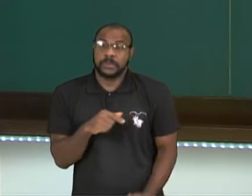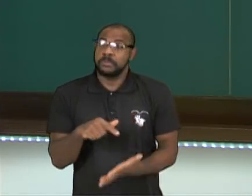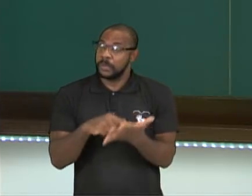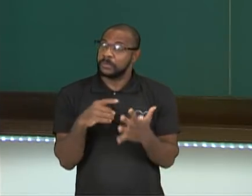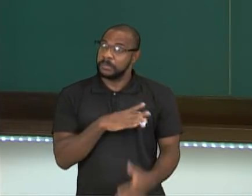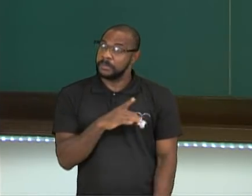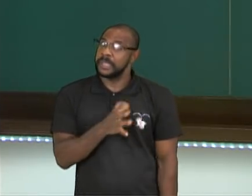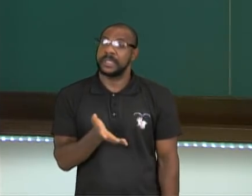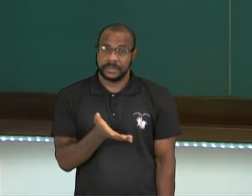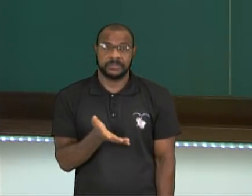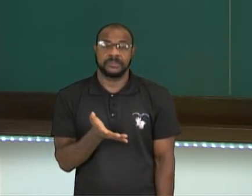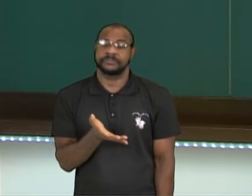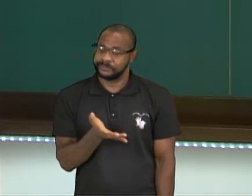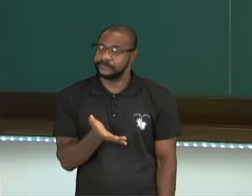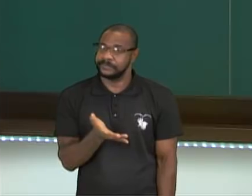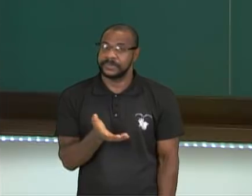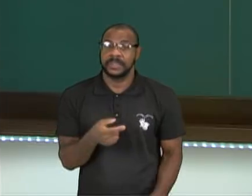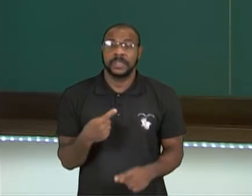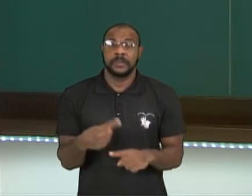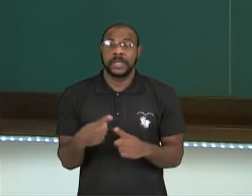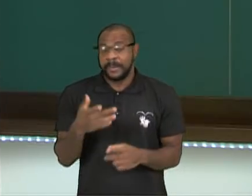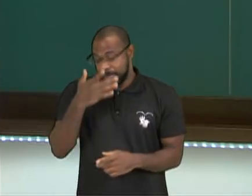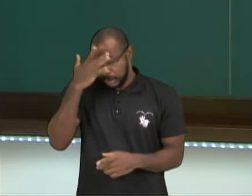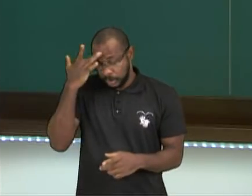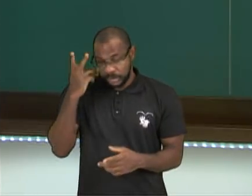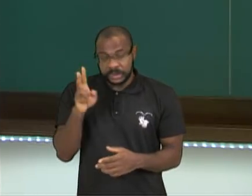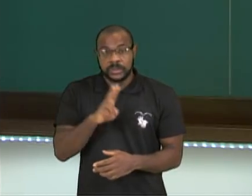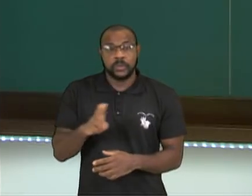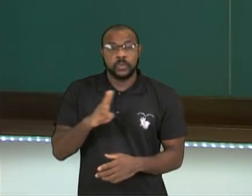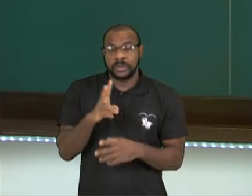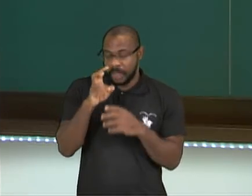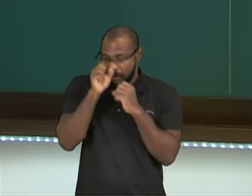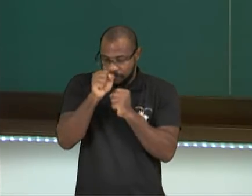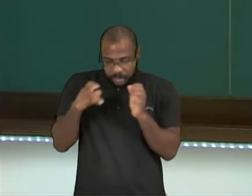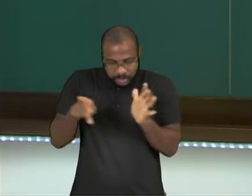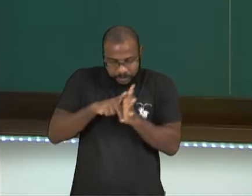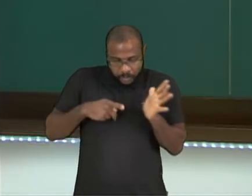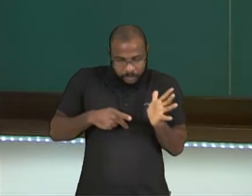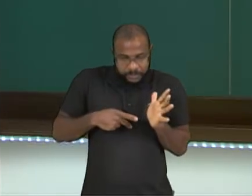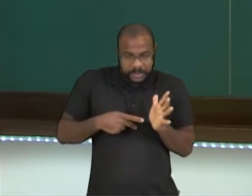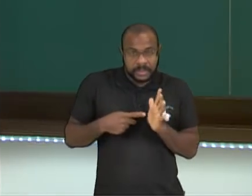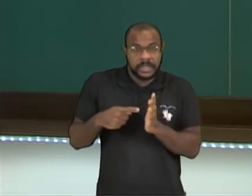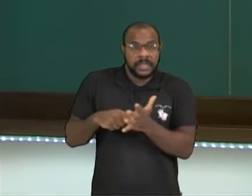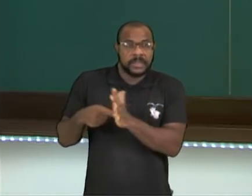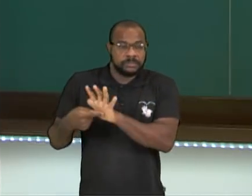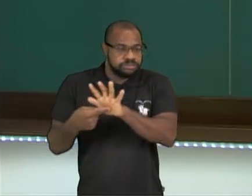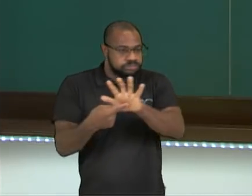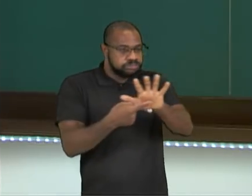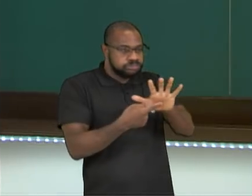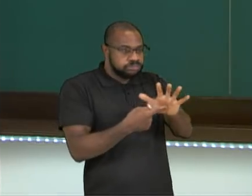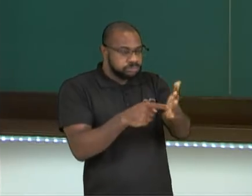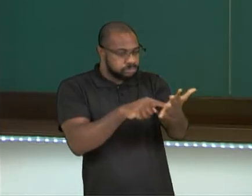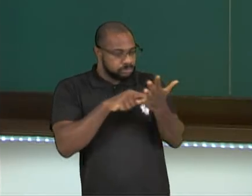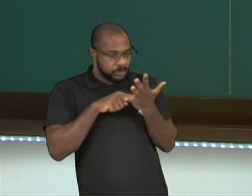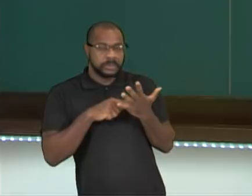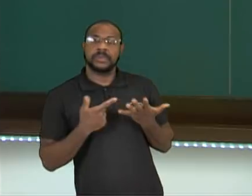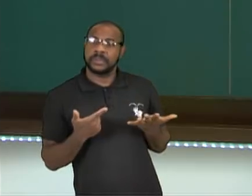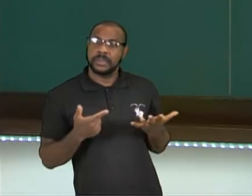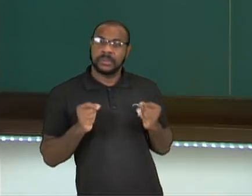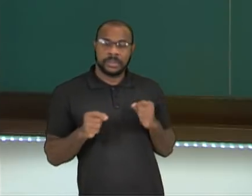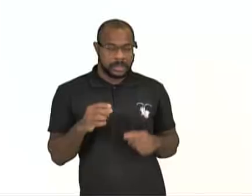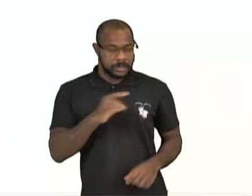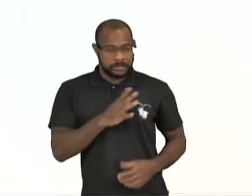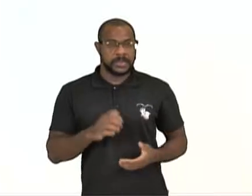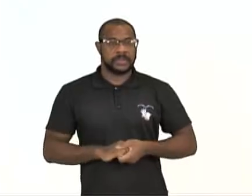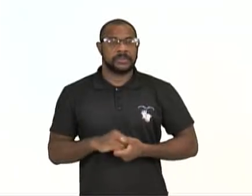Porque são pessoas que usam da força para que outros os entendam. Então, aqui